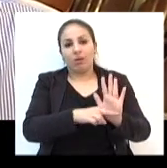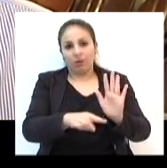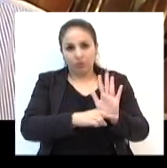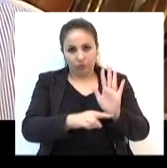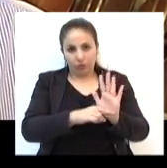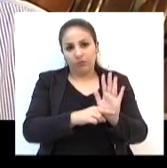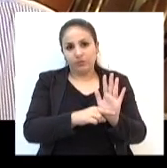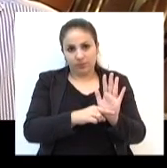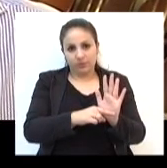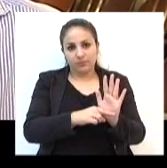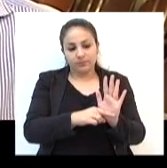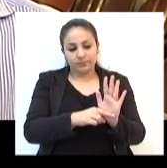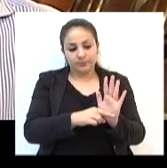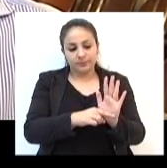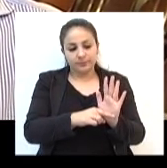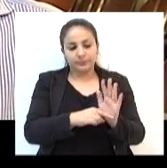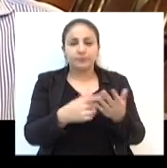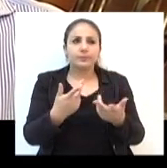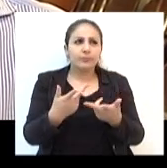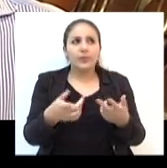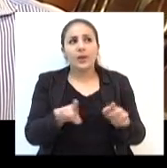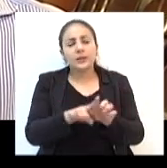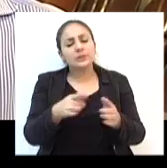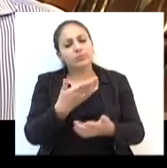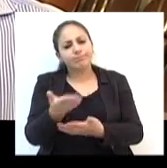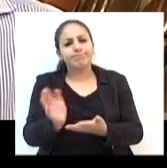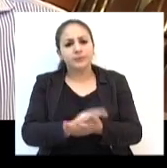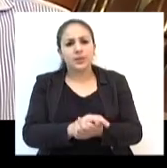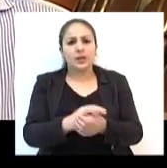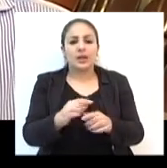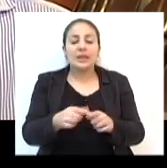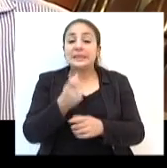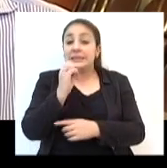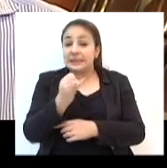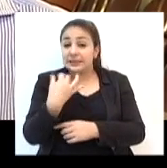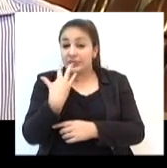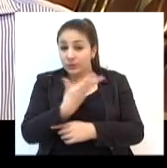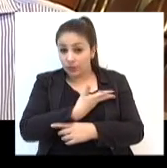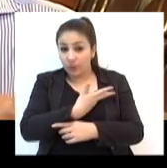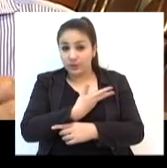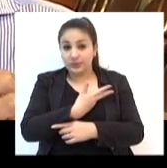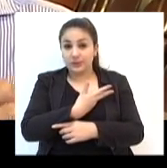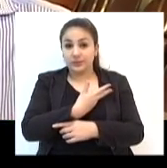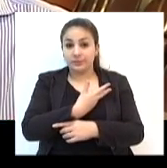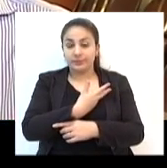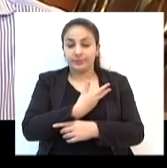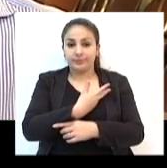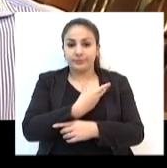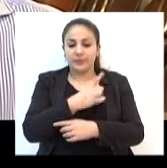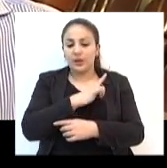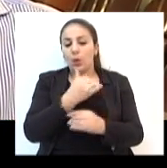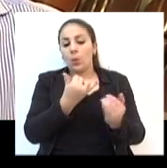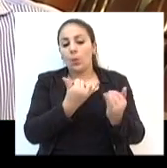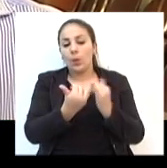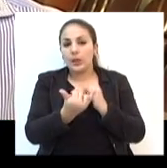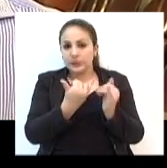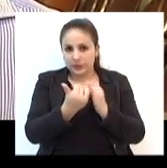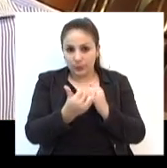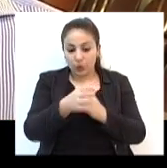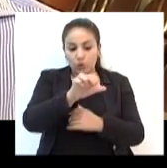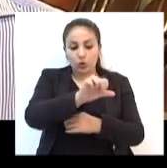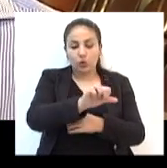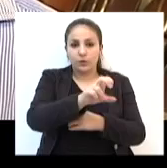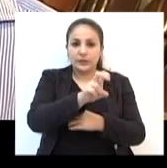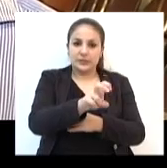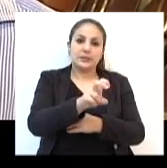e assim por diante. Porque se nós pegarmos um exemplo onde